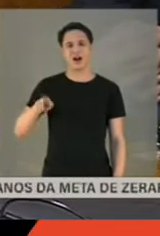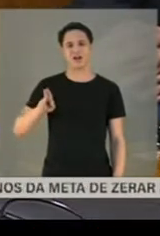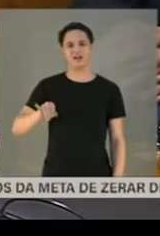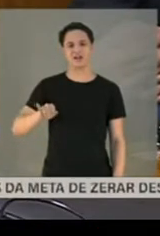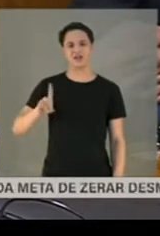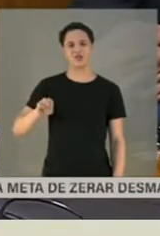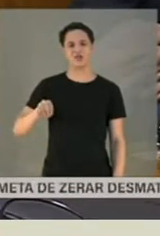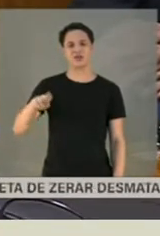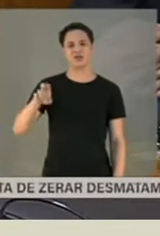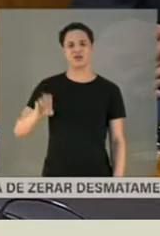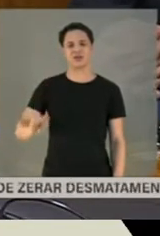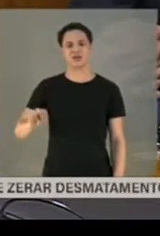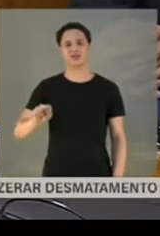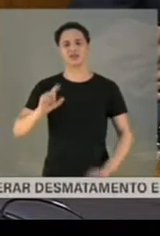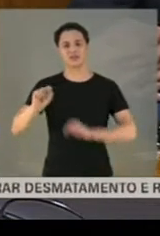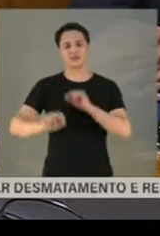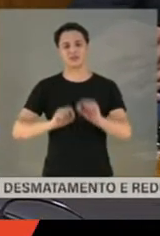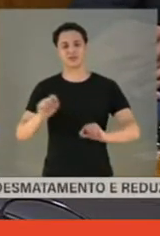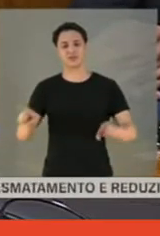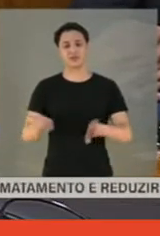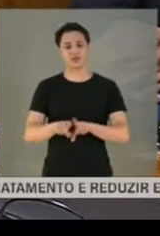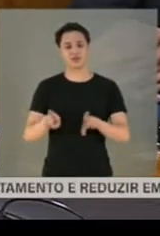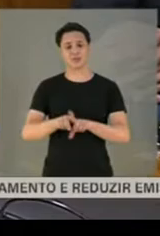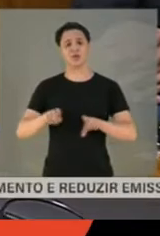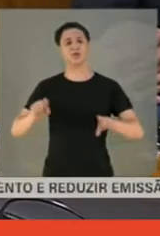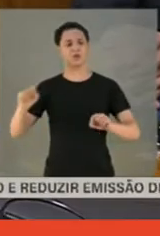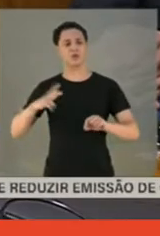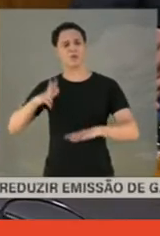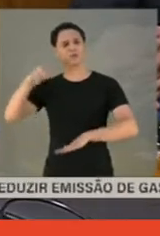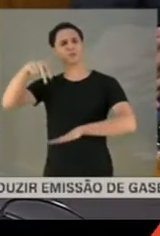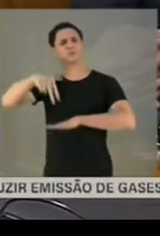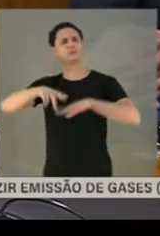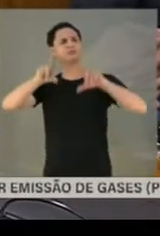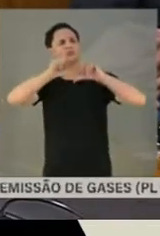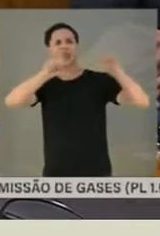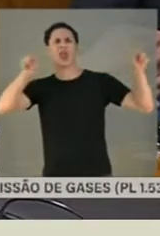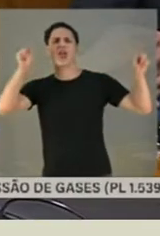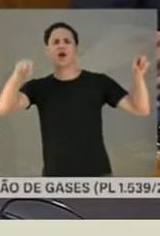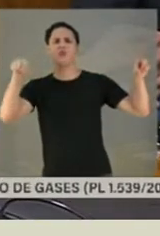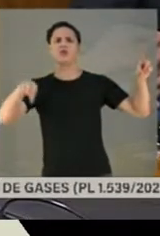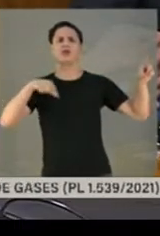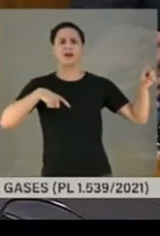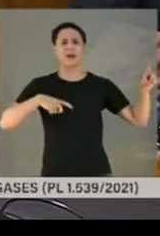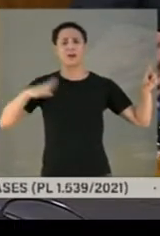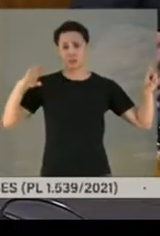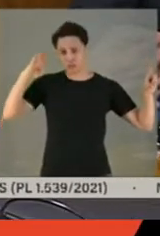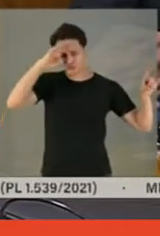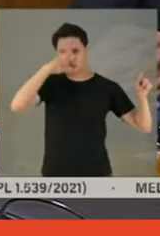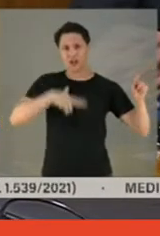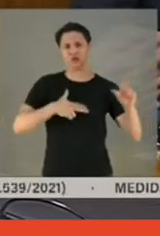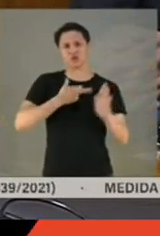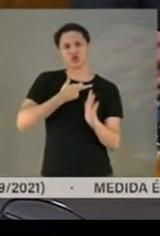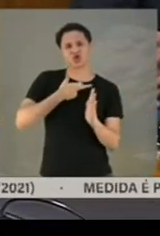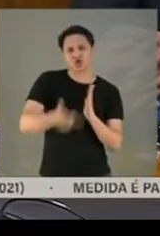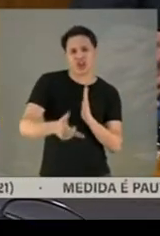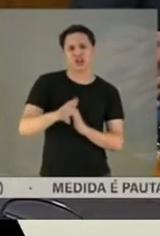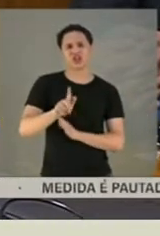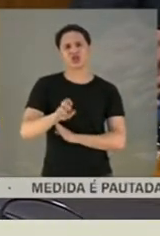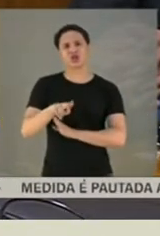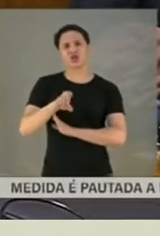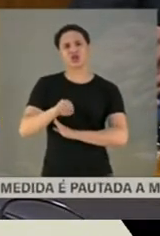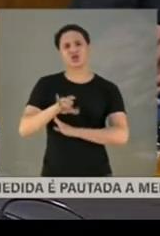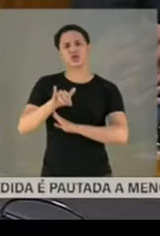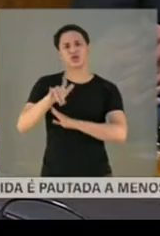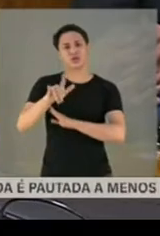no nosso carro a faixa Bolsonaro-genocida, fora Bolsonaro-genocida, ele chegou a ser